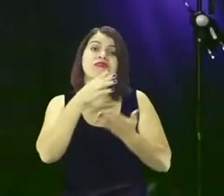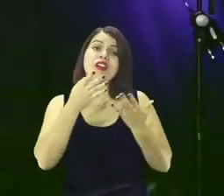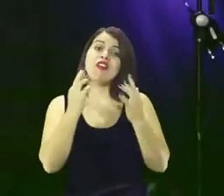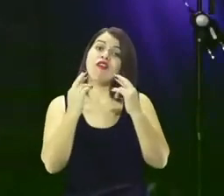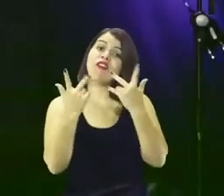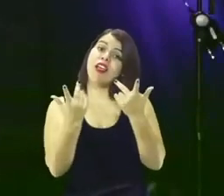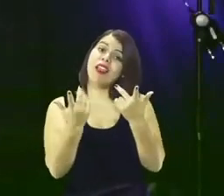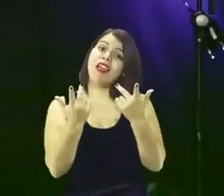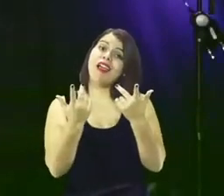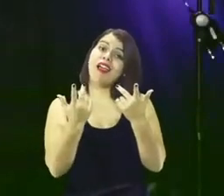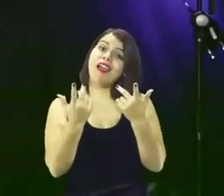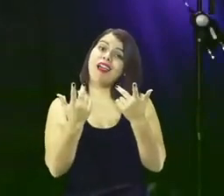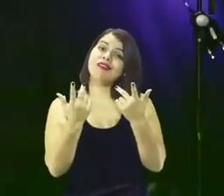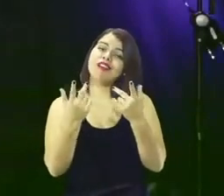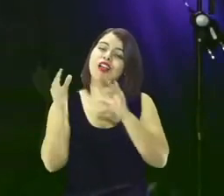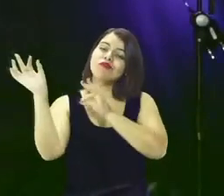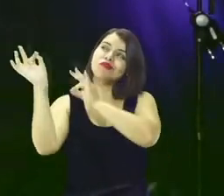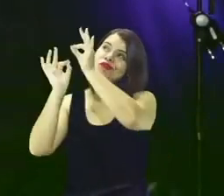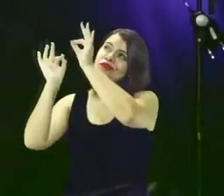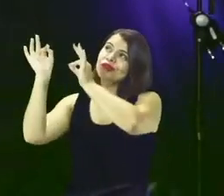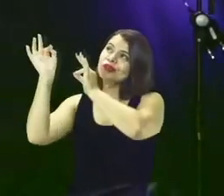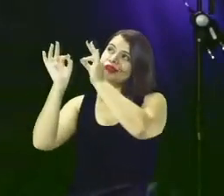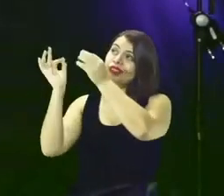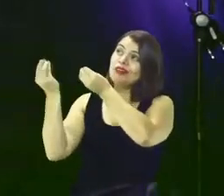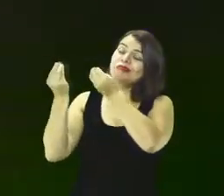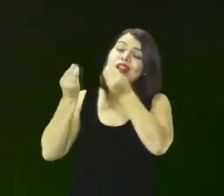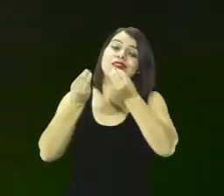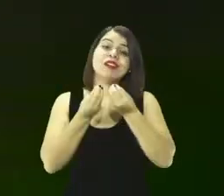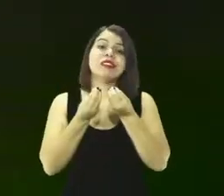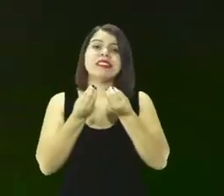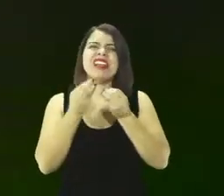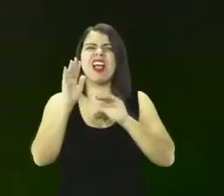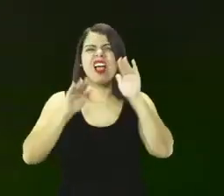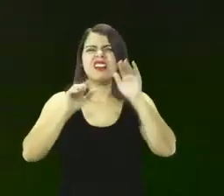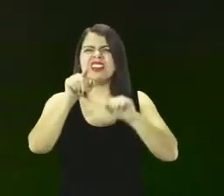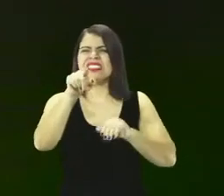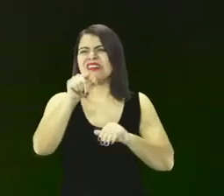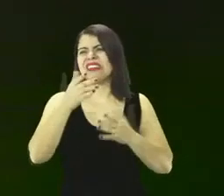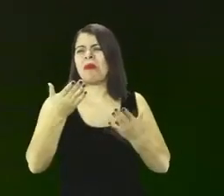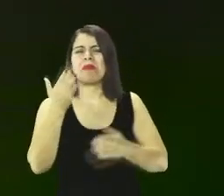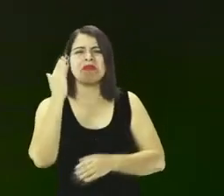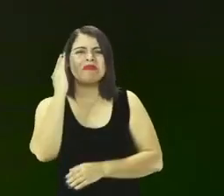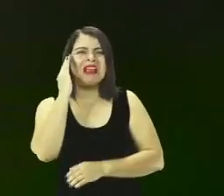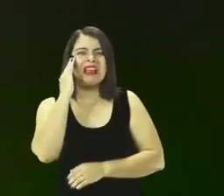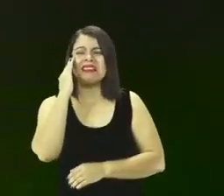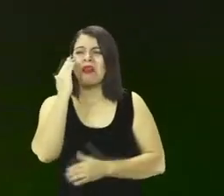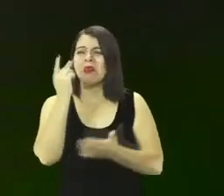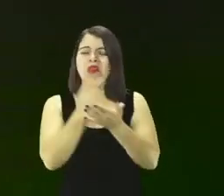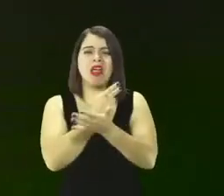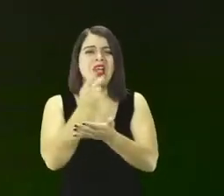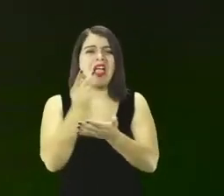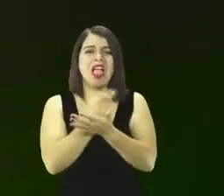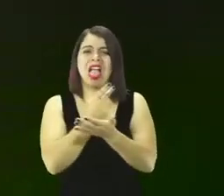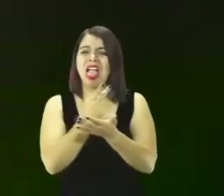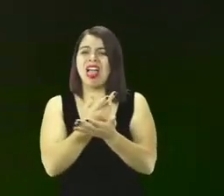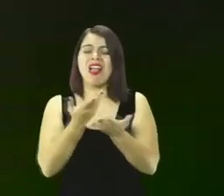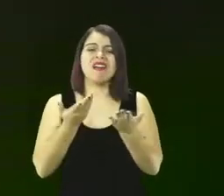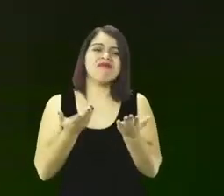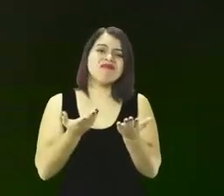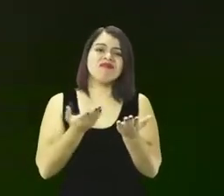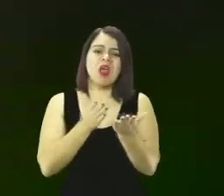caso, quantas vezes você errou o alvo. E isso tirou você da rota.